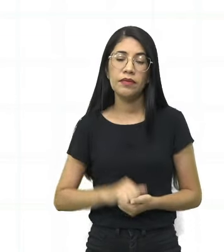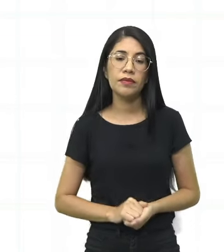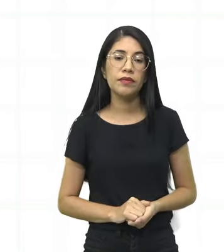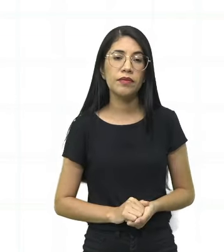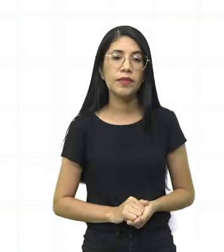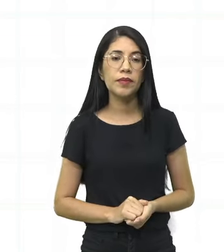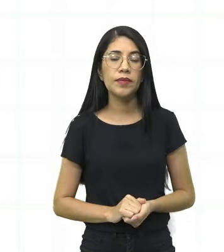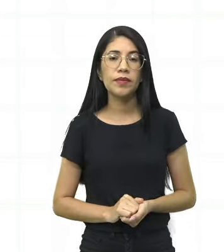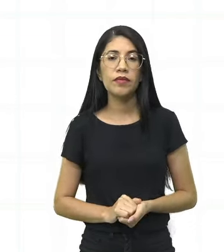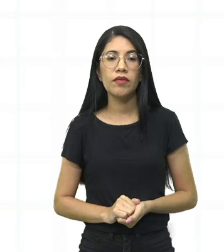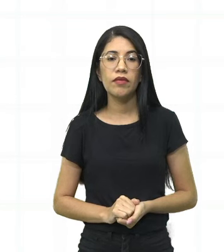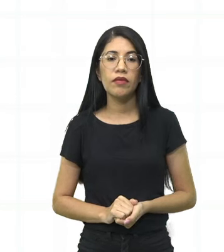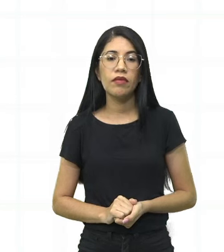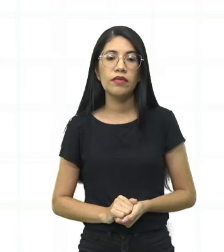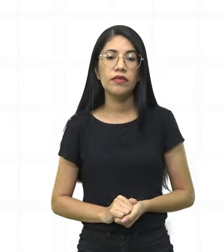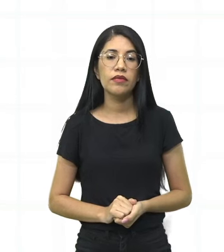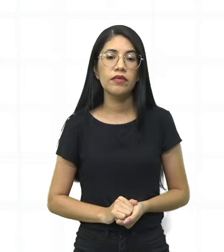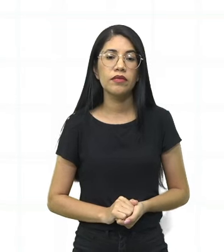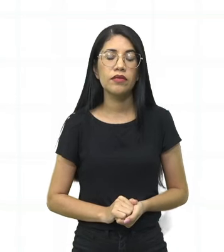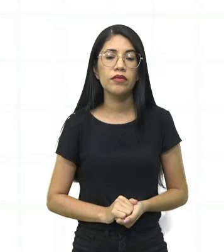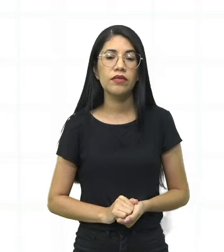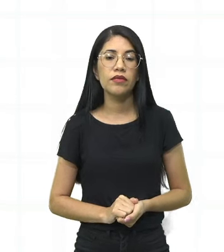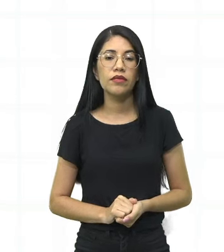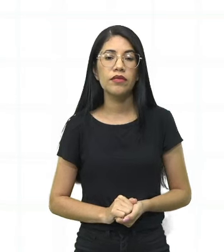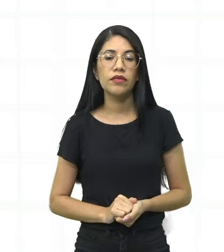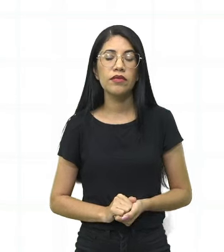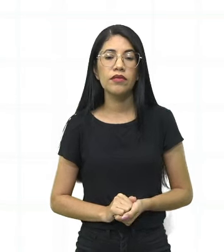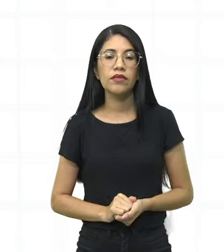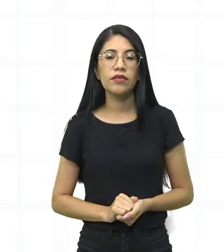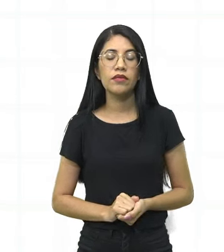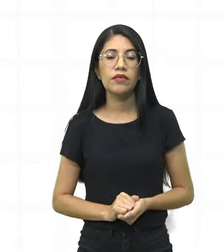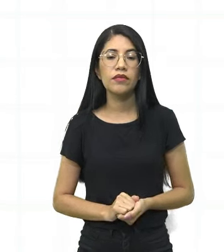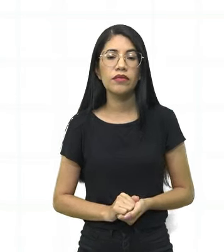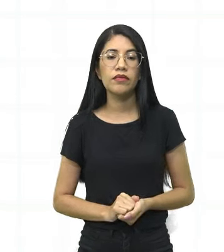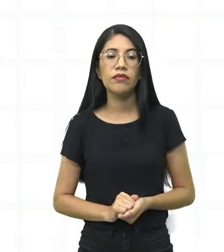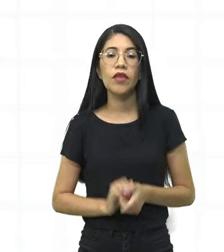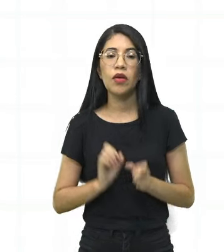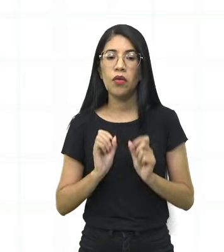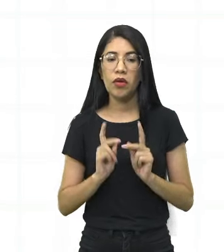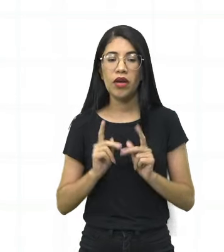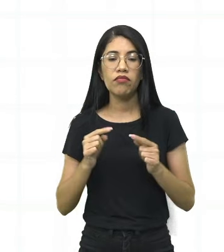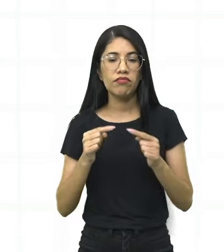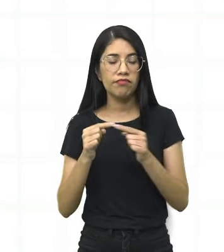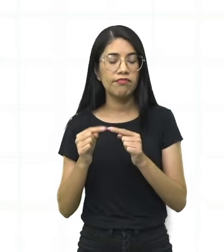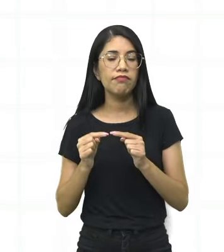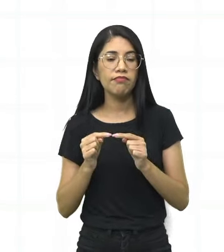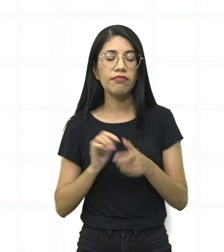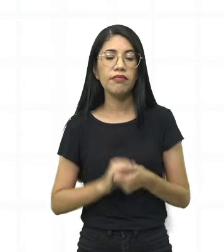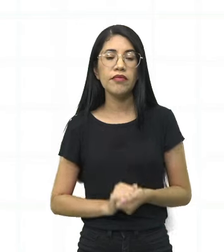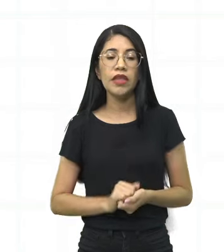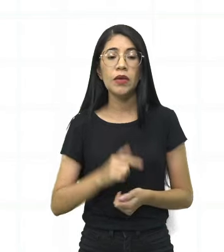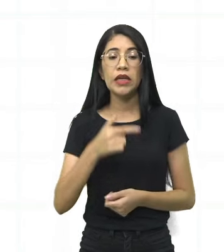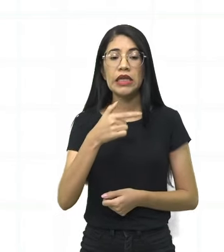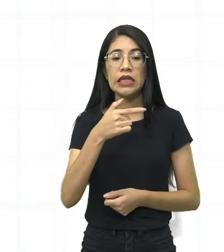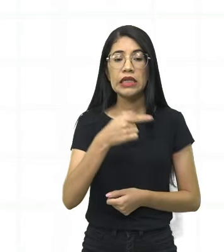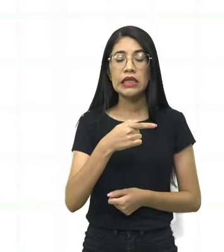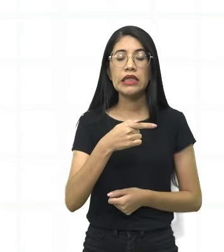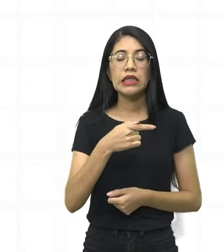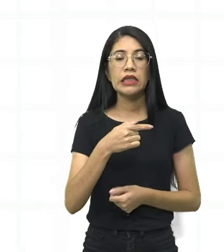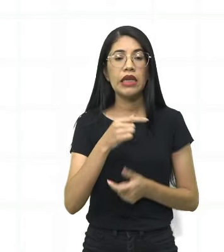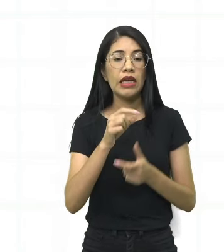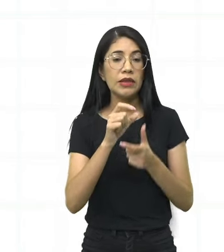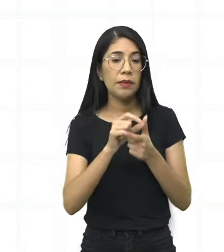quatro, cinco, seis, sete, oito, nove. Bateu. E aí, são sete sílabas